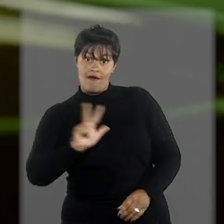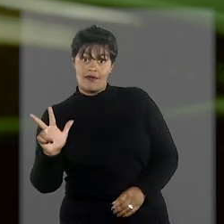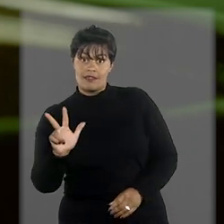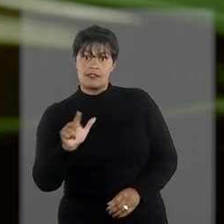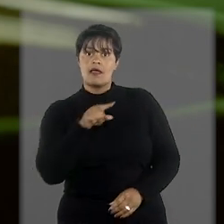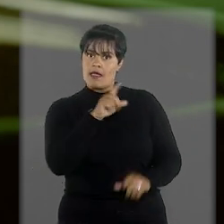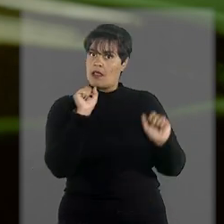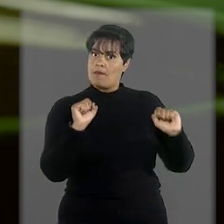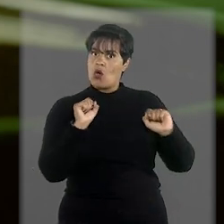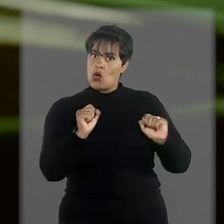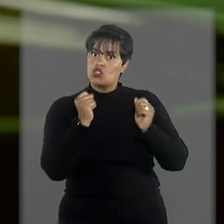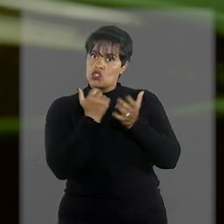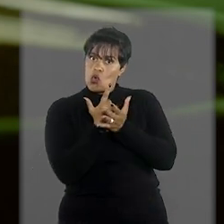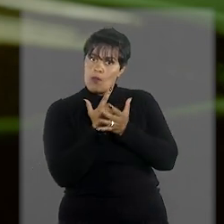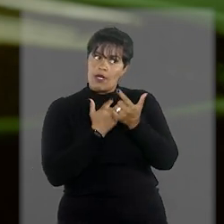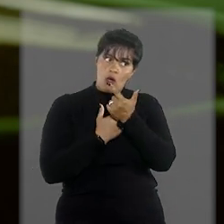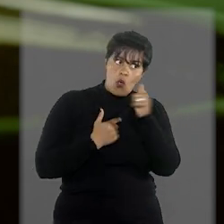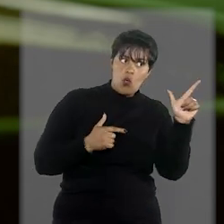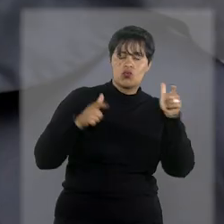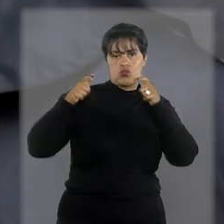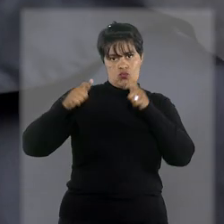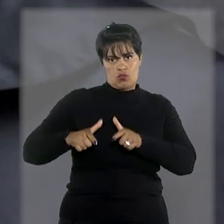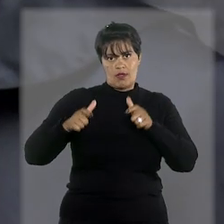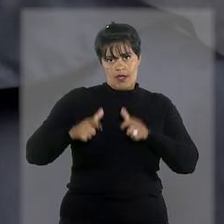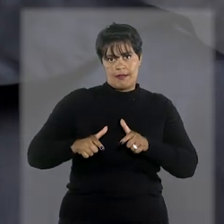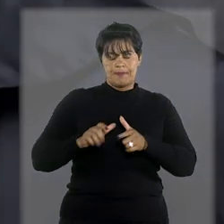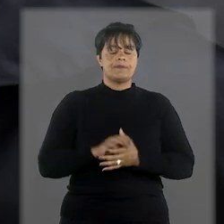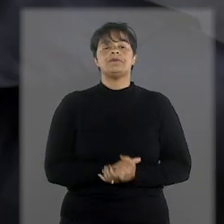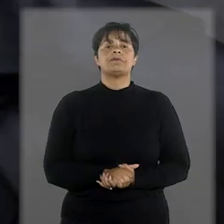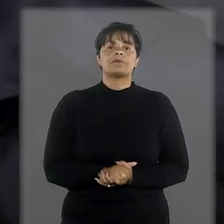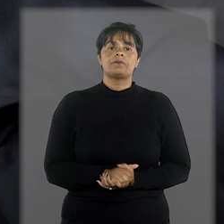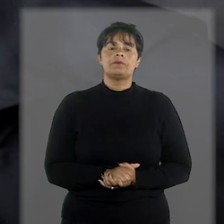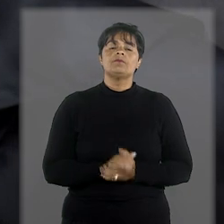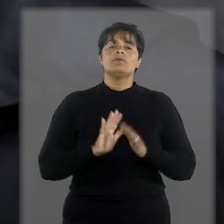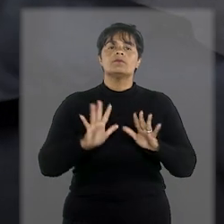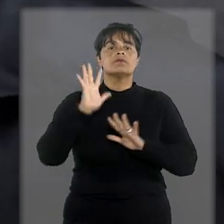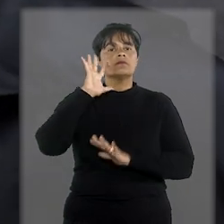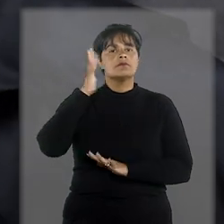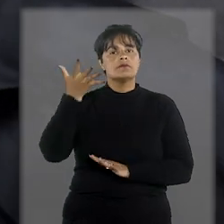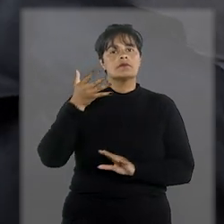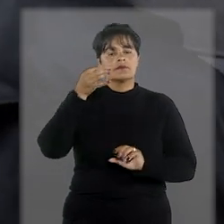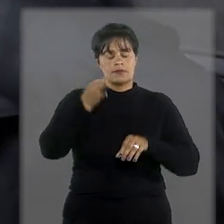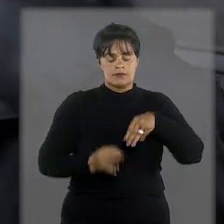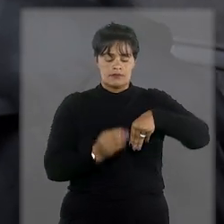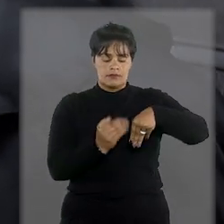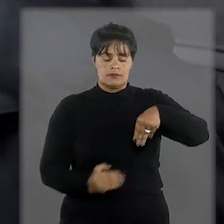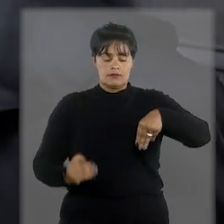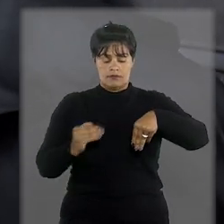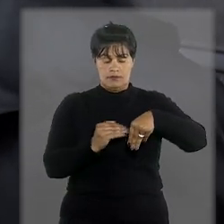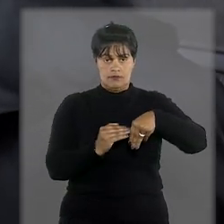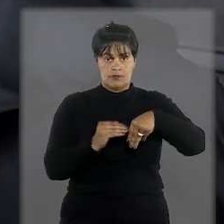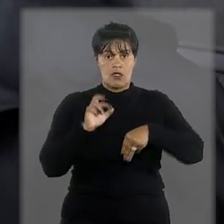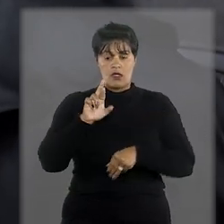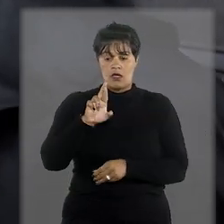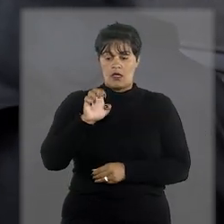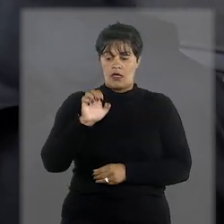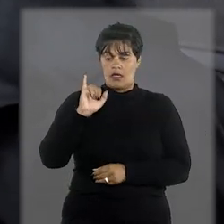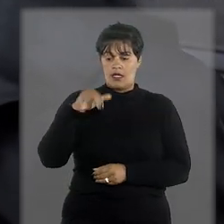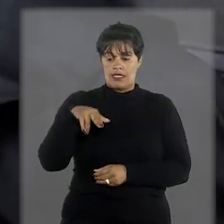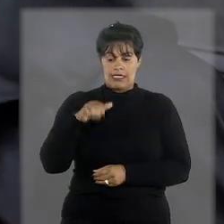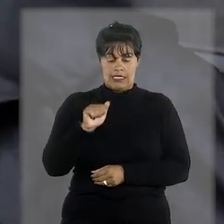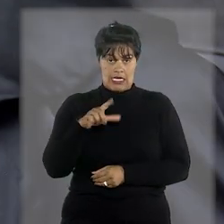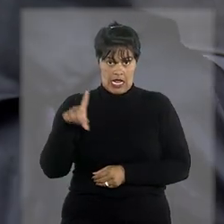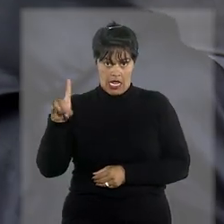importar medicamento à base de cannabidiol. Em decisão monocrática, o ministro Reinaldo Soares da Fonseca apontou que os dois